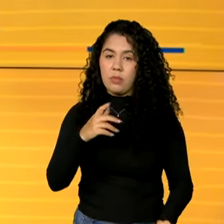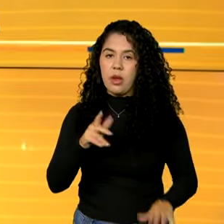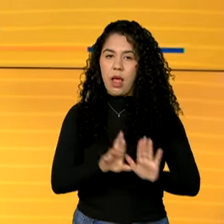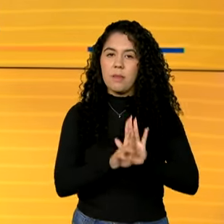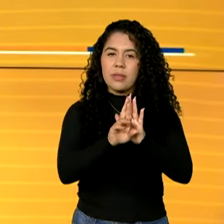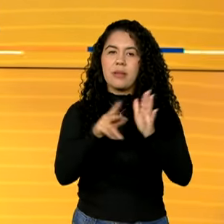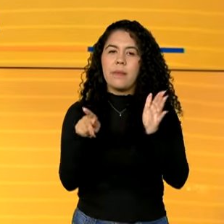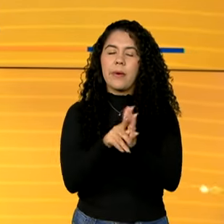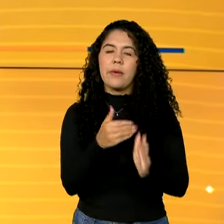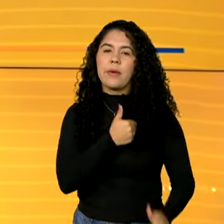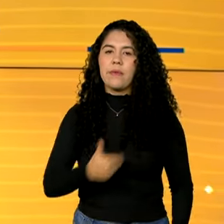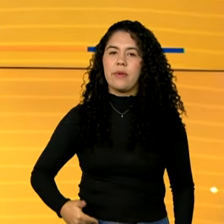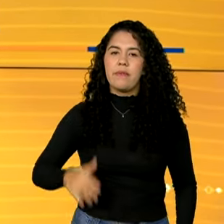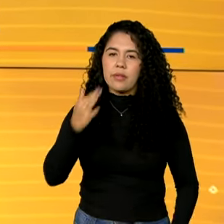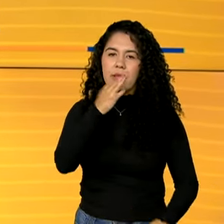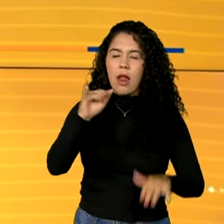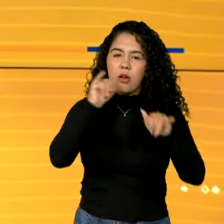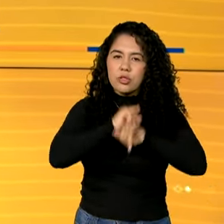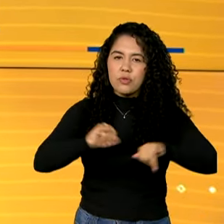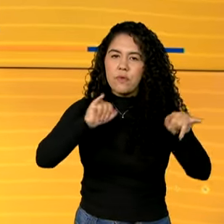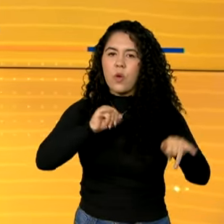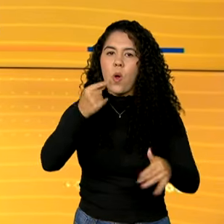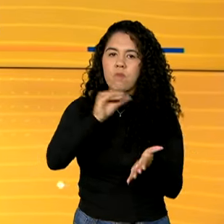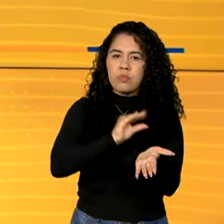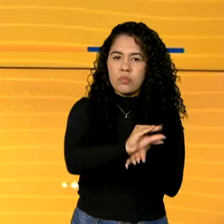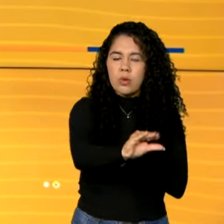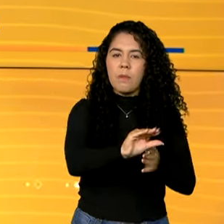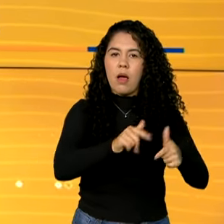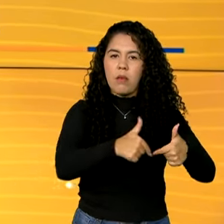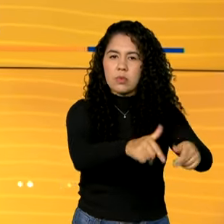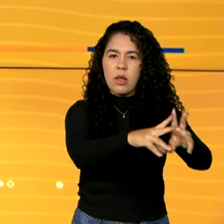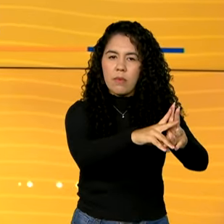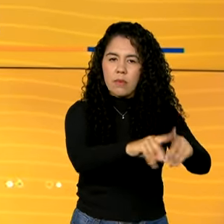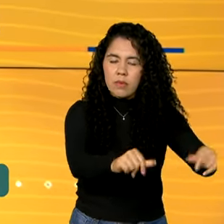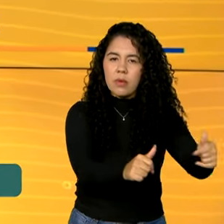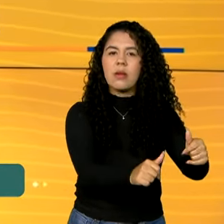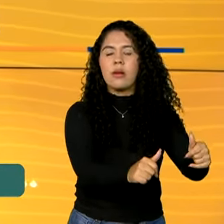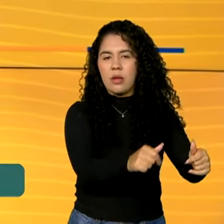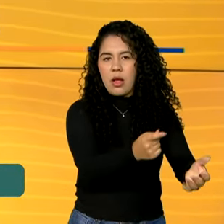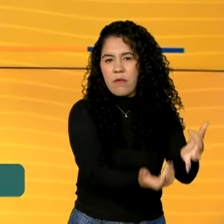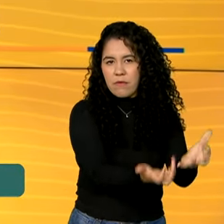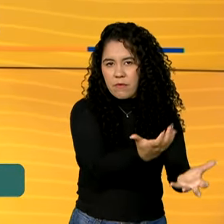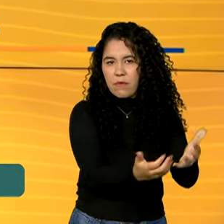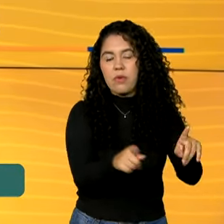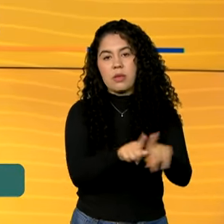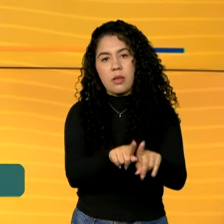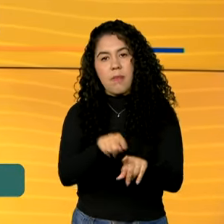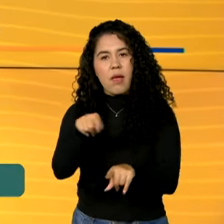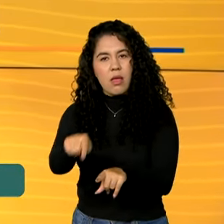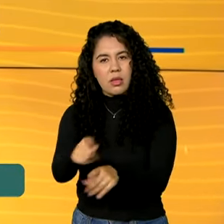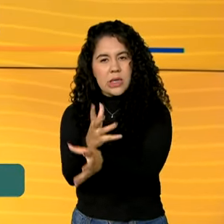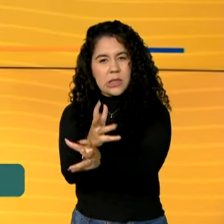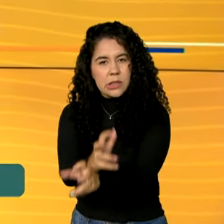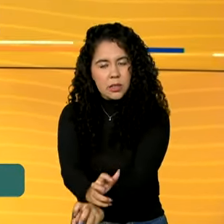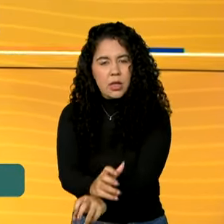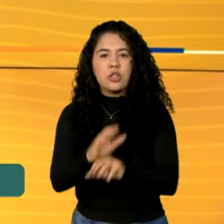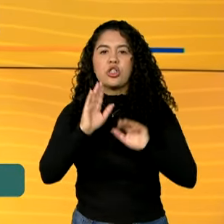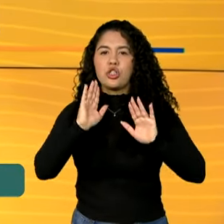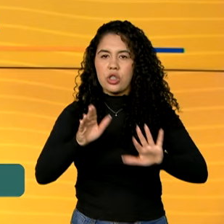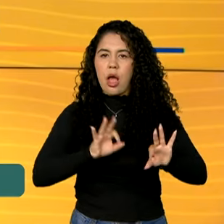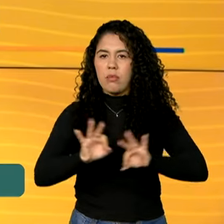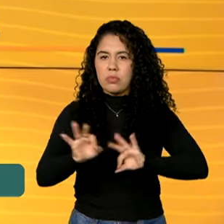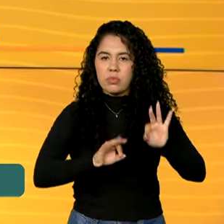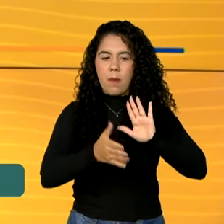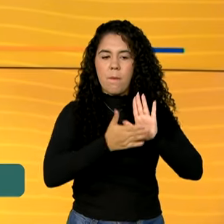governo federal para enfrentar a seca e as queimadas já estão saindo do papel. Nessa quinta-feira, o